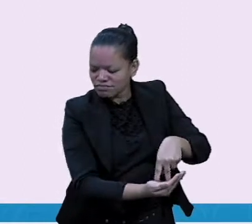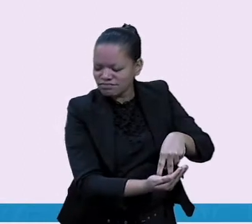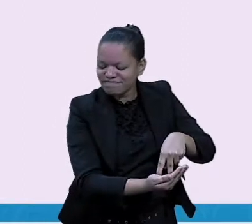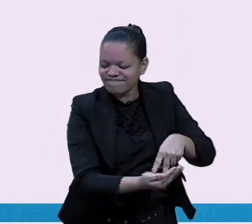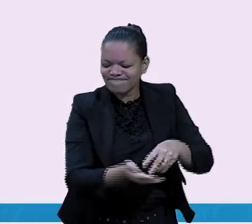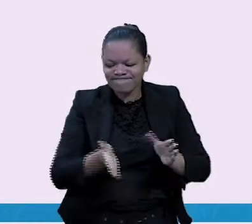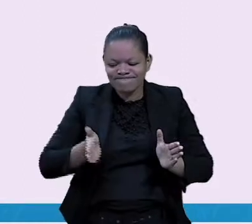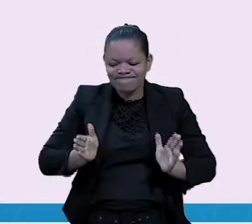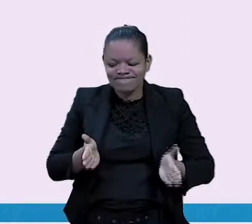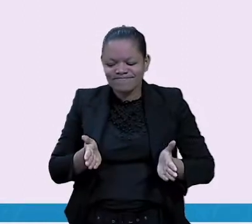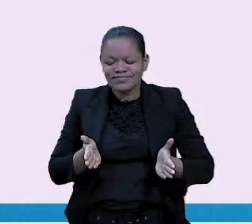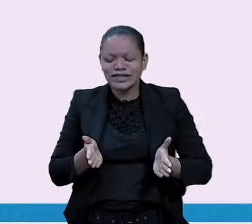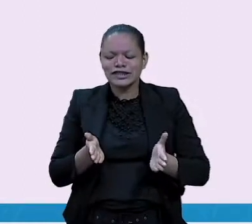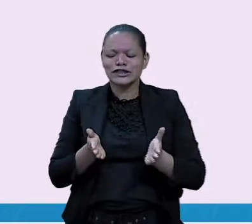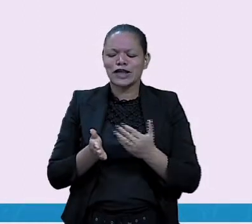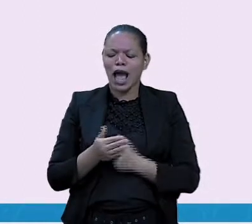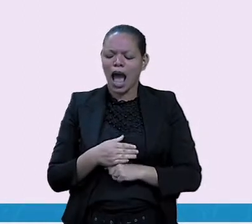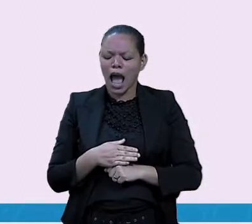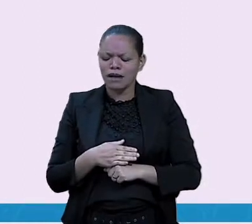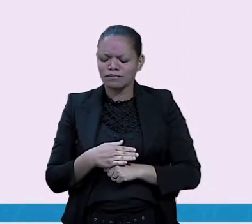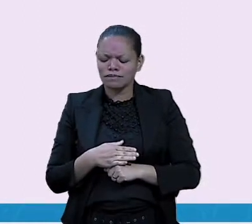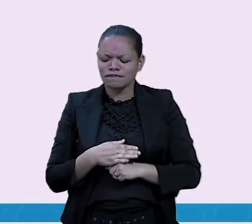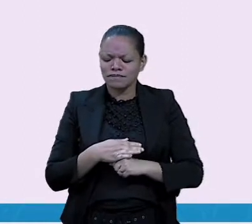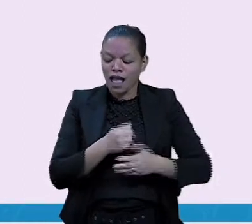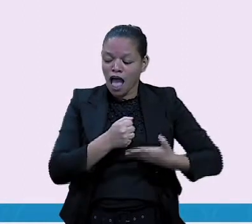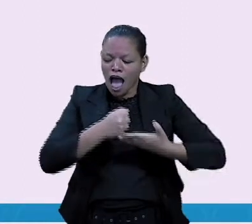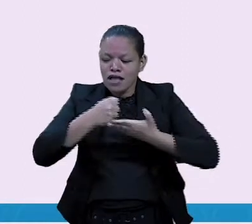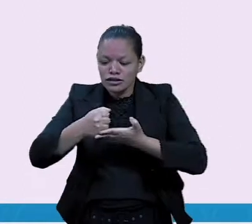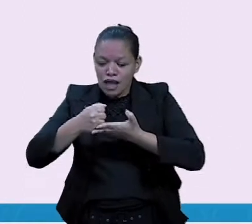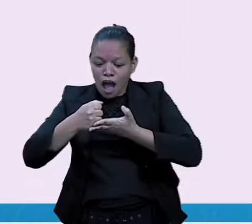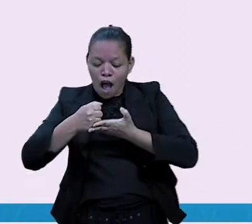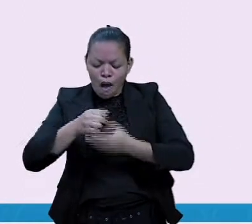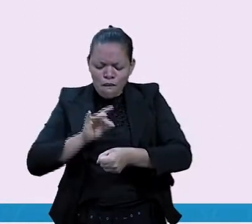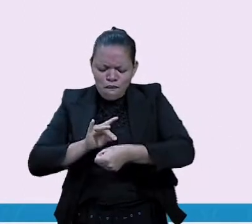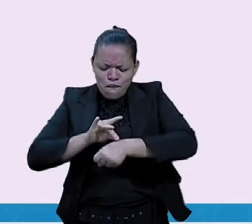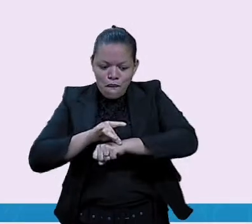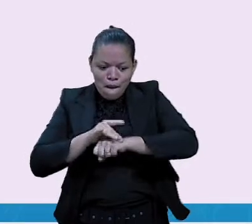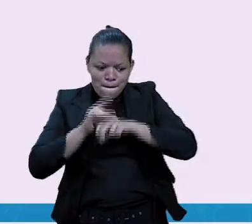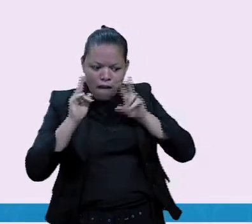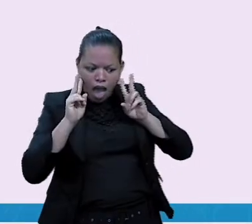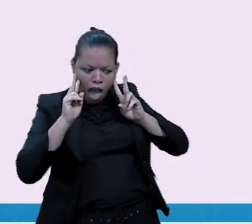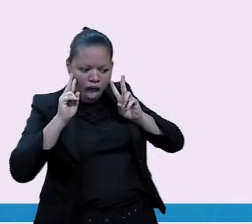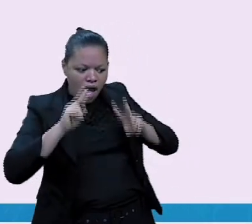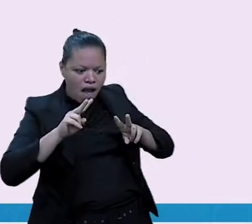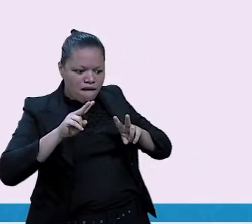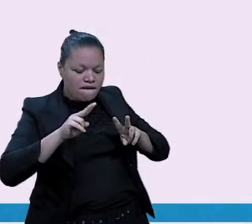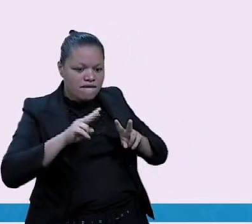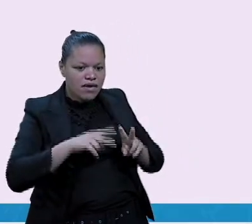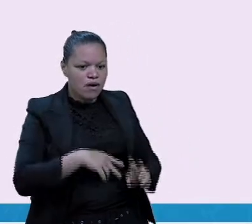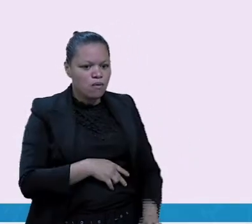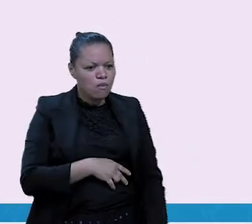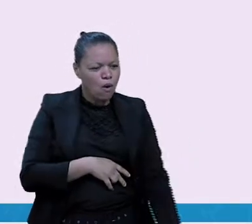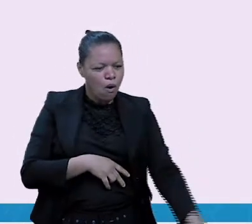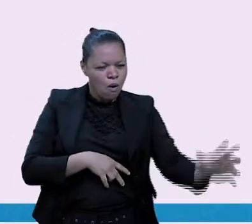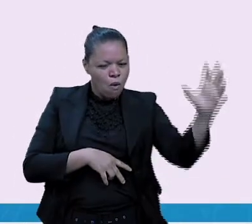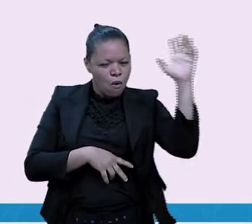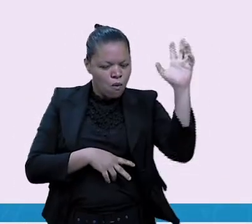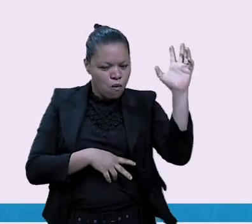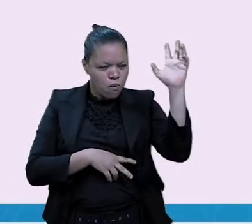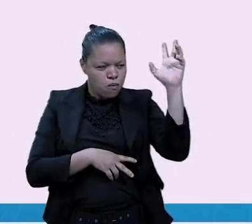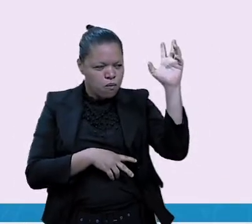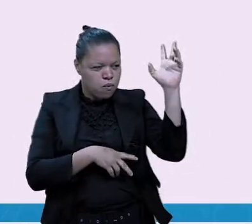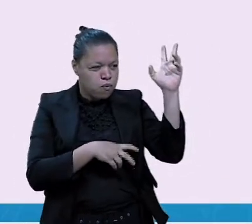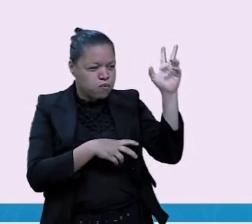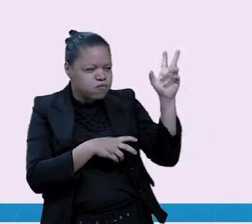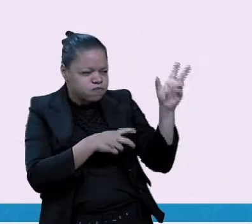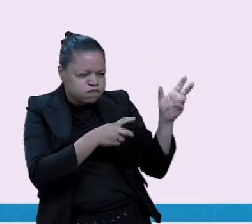que alcançou a terra, a formiga viu um caçador de pássaros que se escondia atrás de uma árvore, com uma